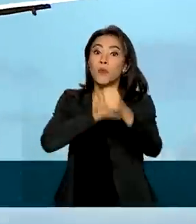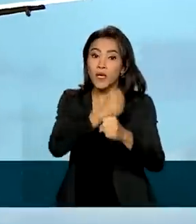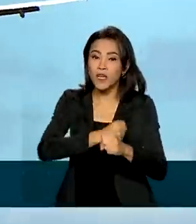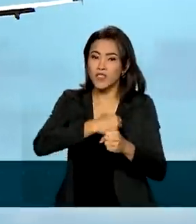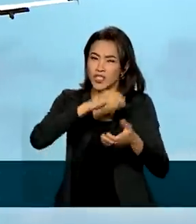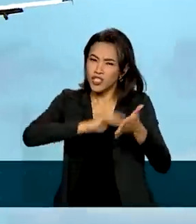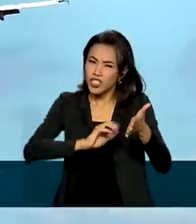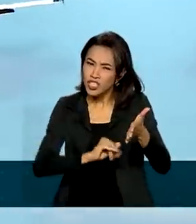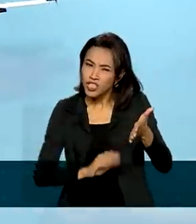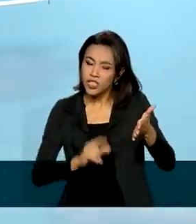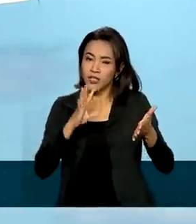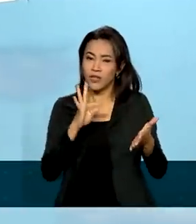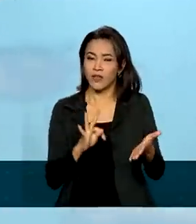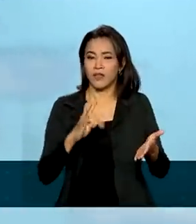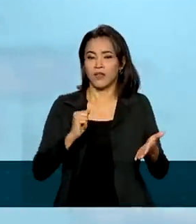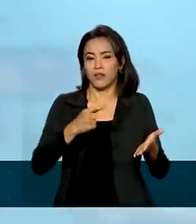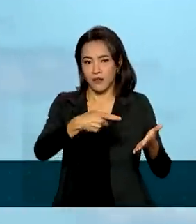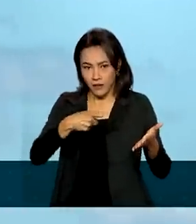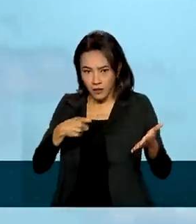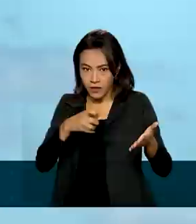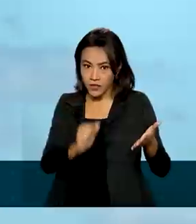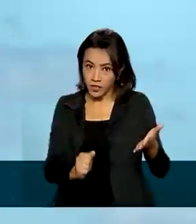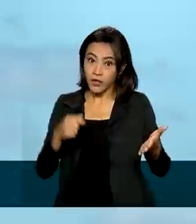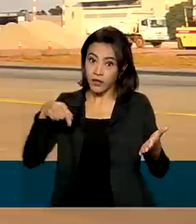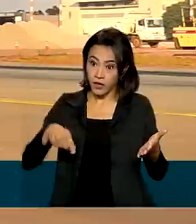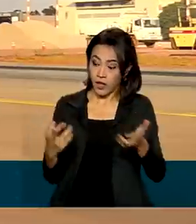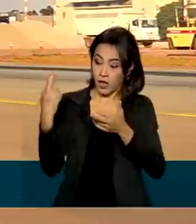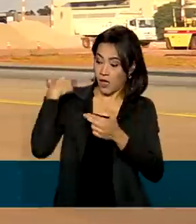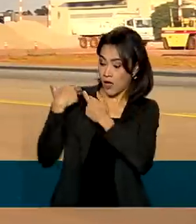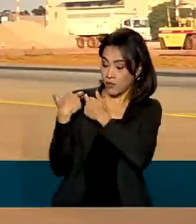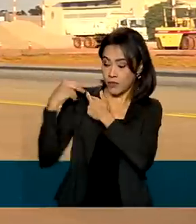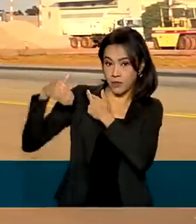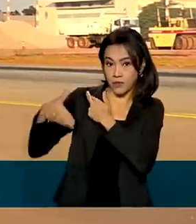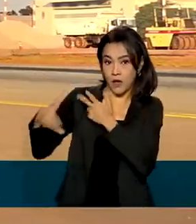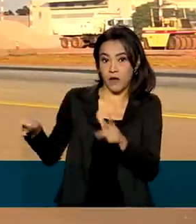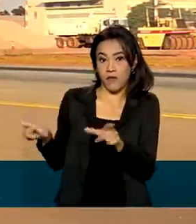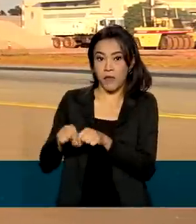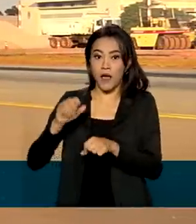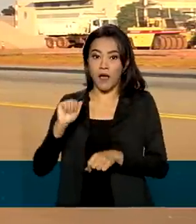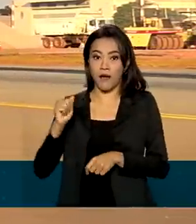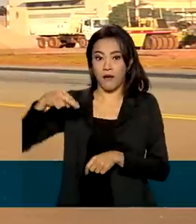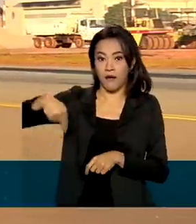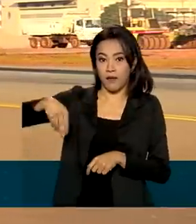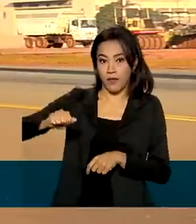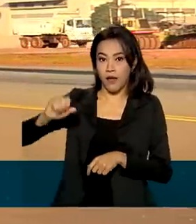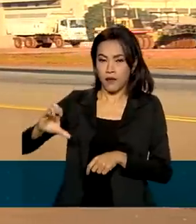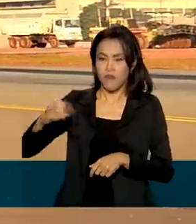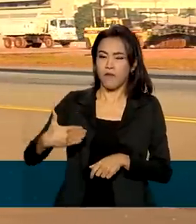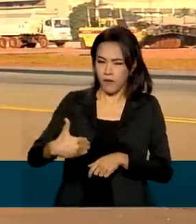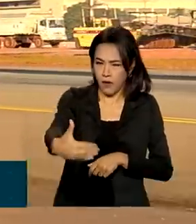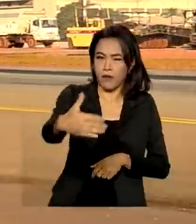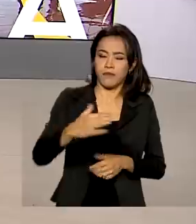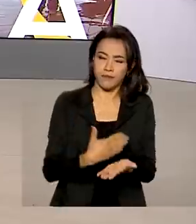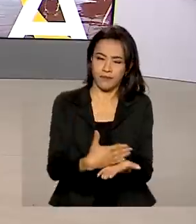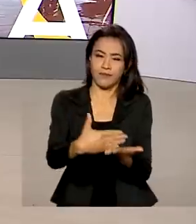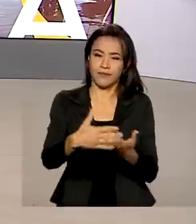e cobranças que eram feitas pela agência reguladora, pela ANAC, que eram obrigatórias, e elas vão deixar de ter a partir de agora.